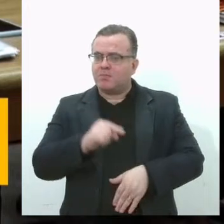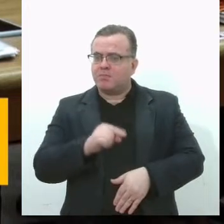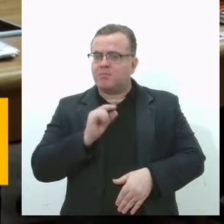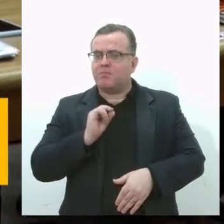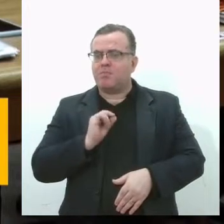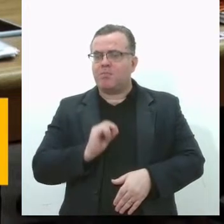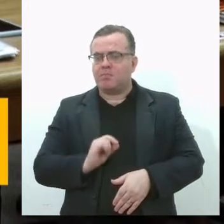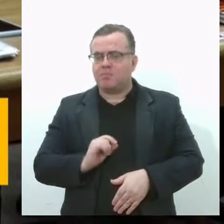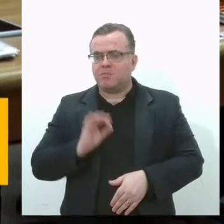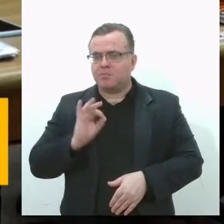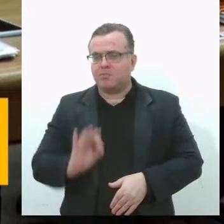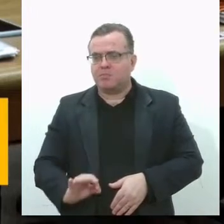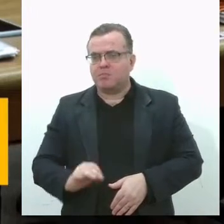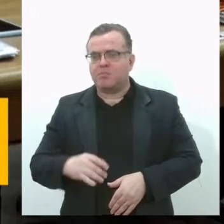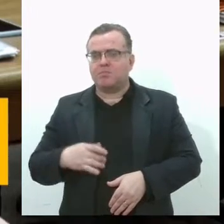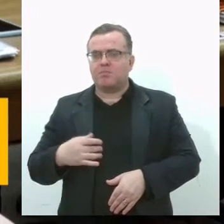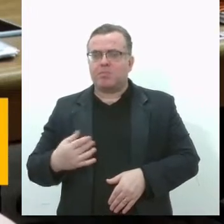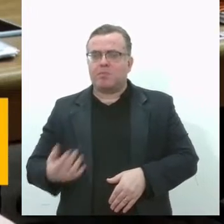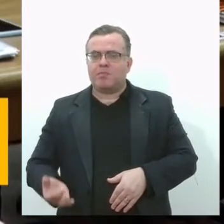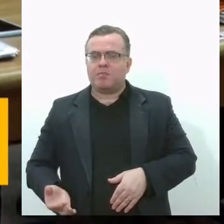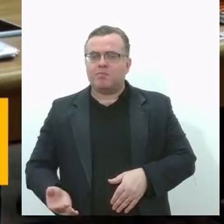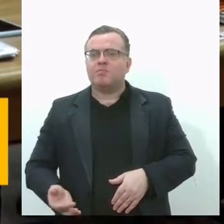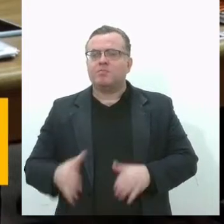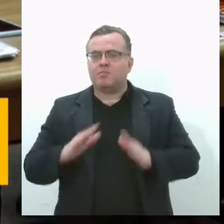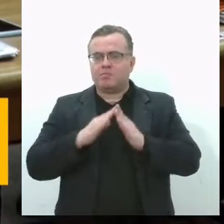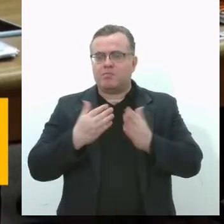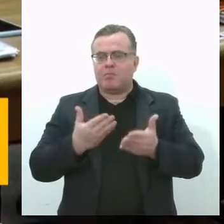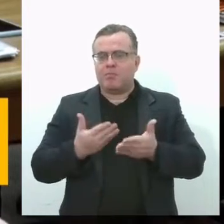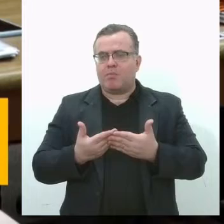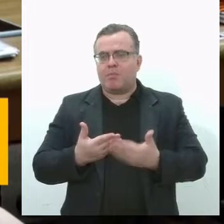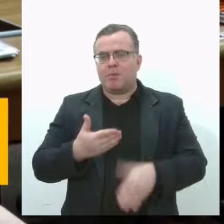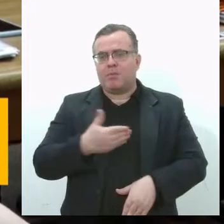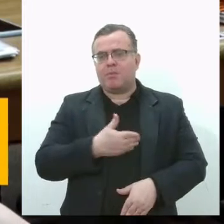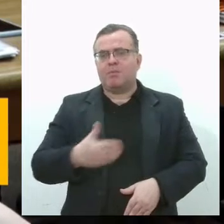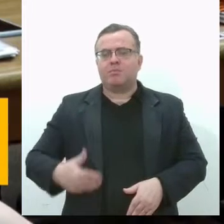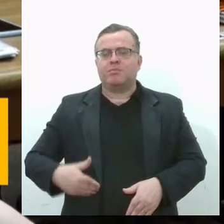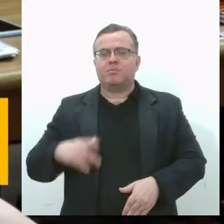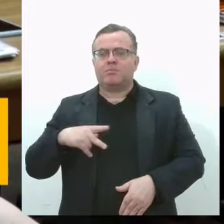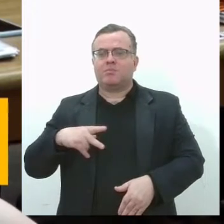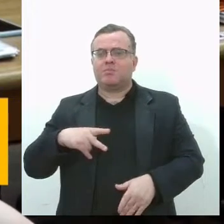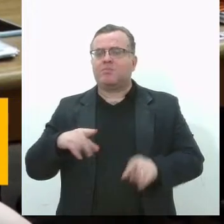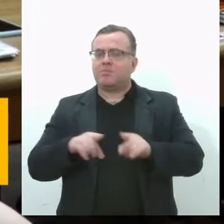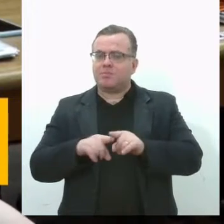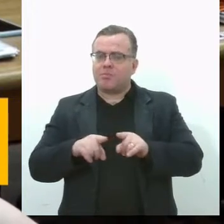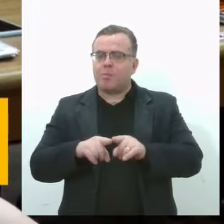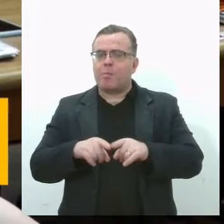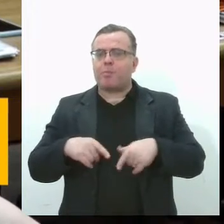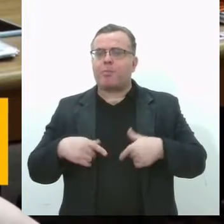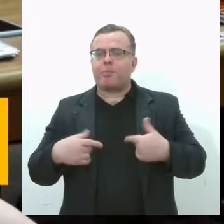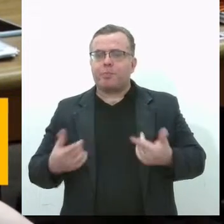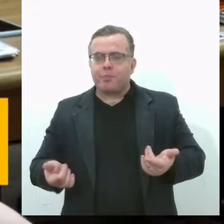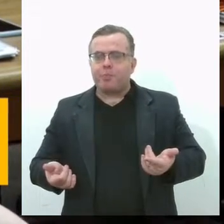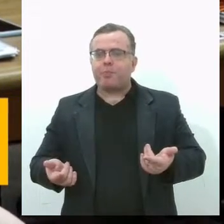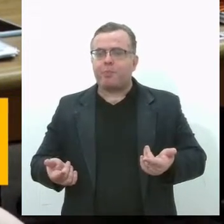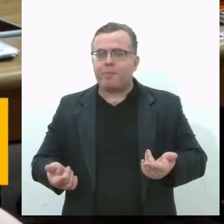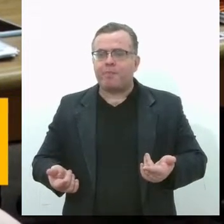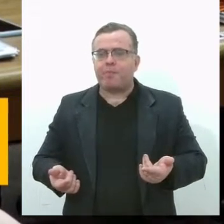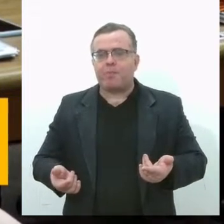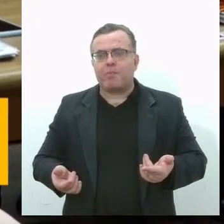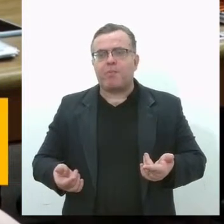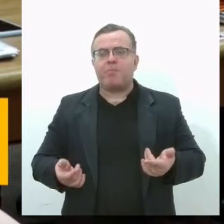crianças nas escolas públicas e privadas. Substituições deveriam ter sido feitas